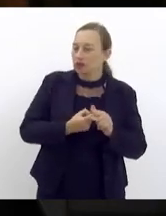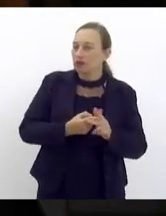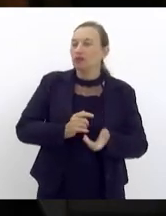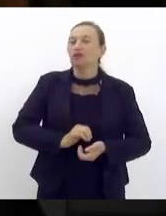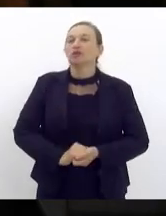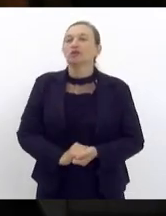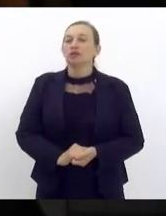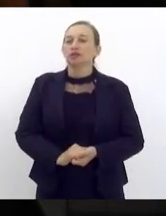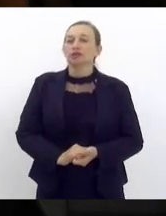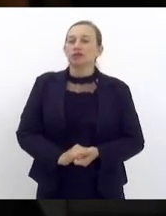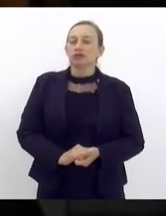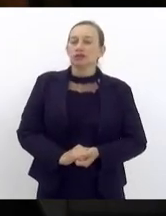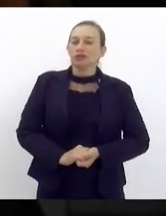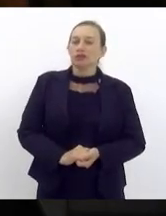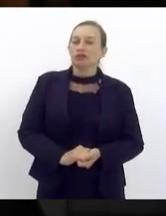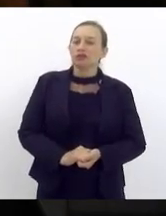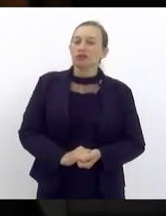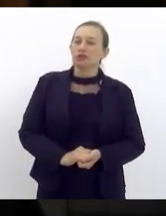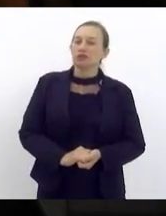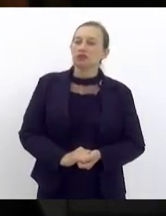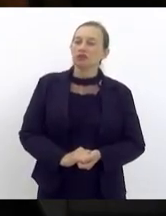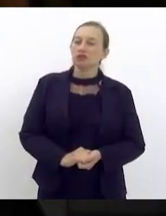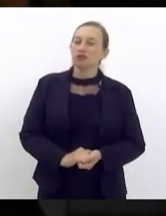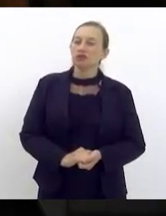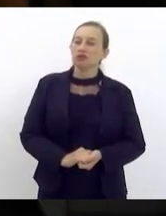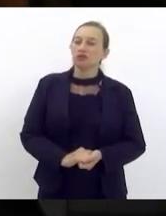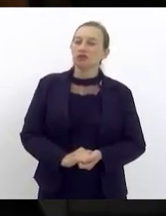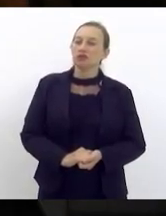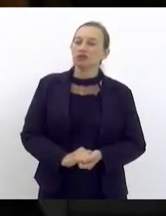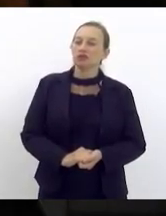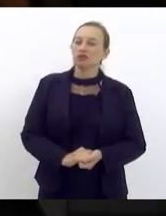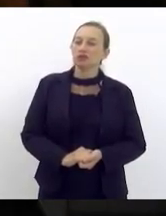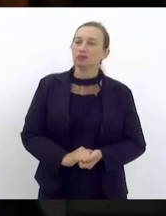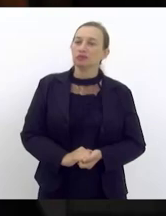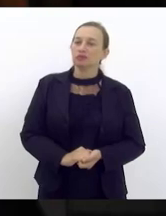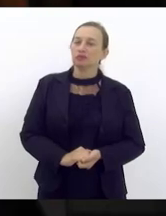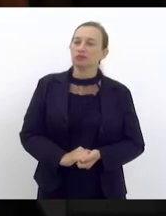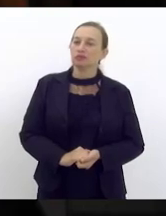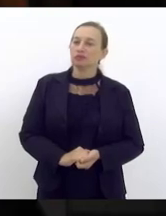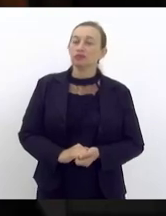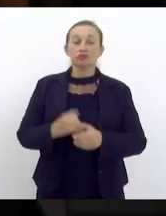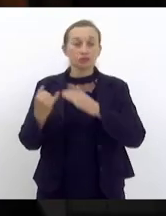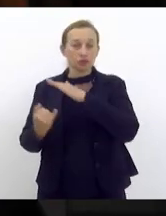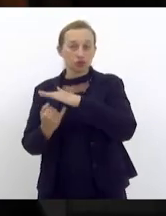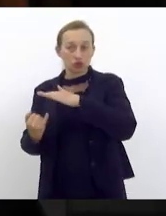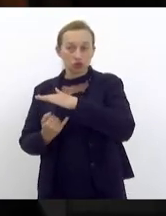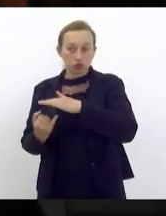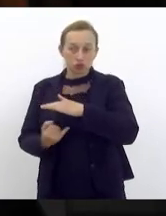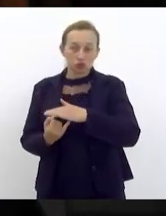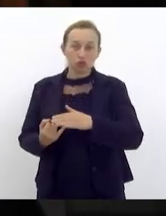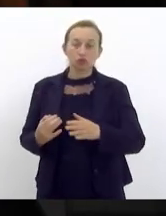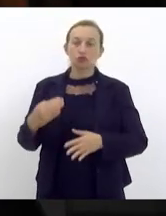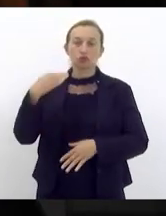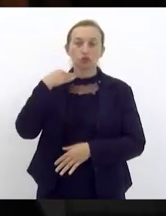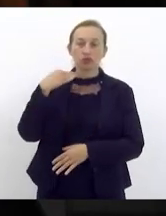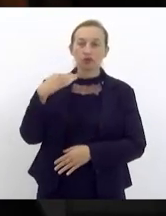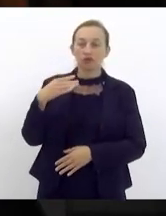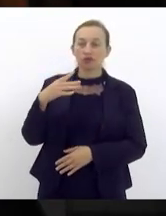em função de novas estimativas pelo Instituto Focos lá do Banco Central